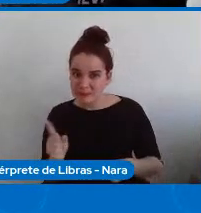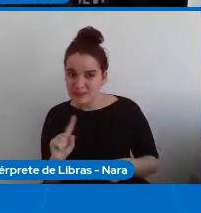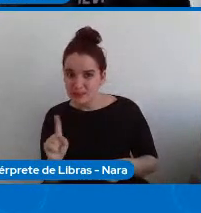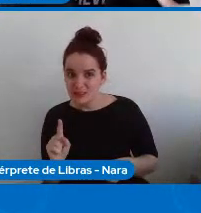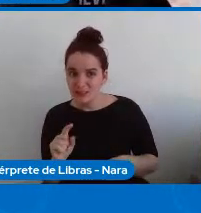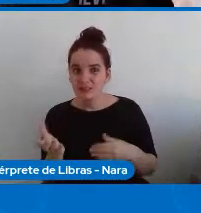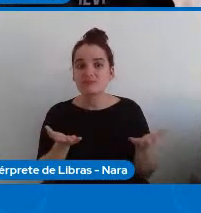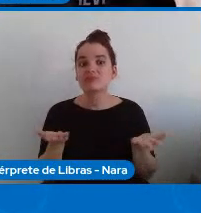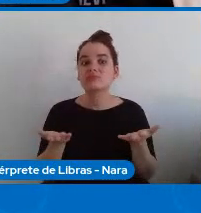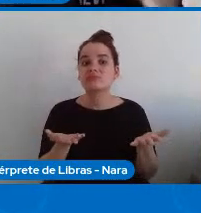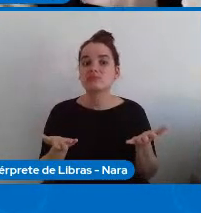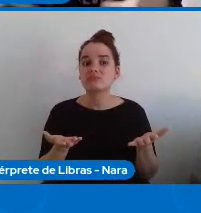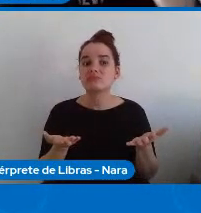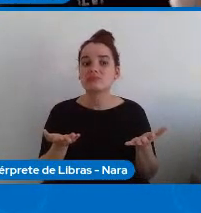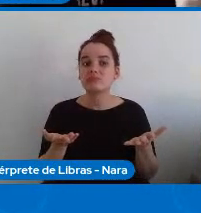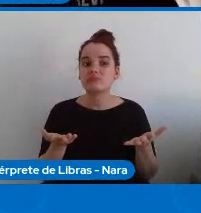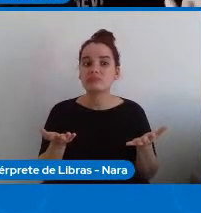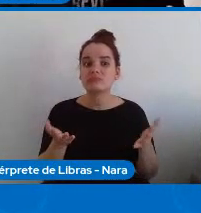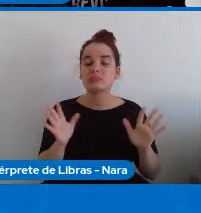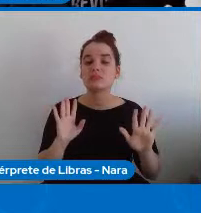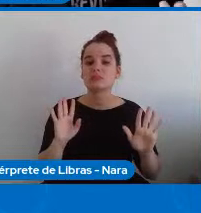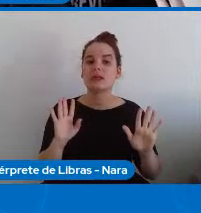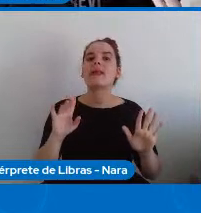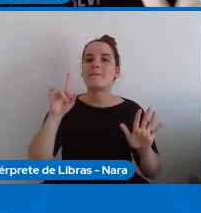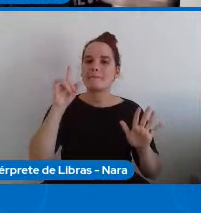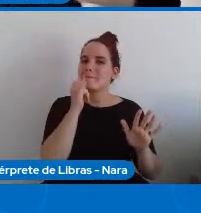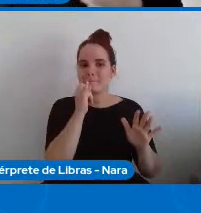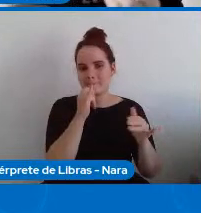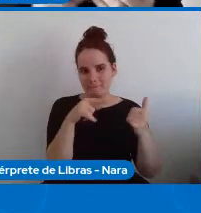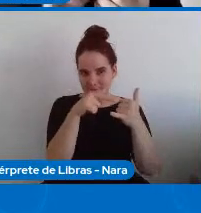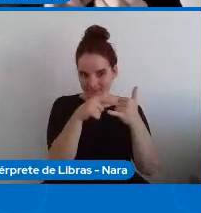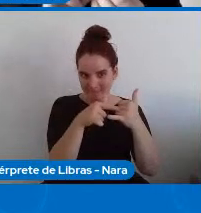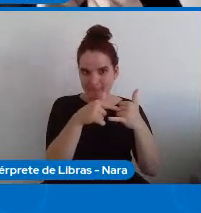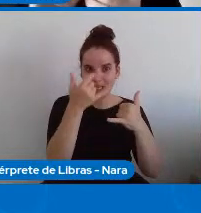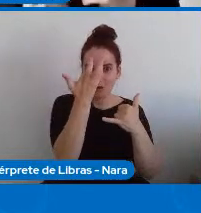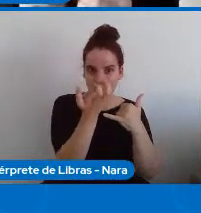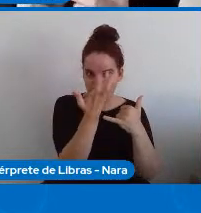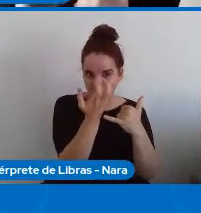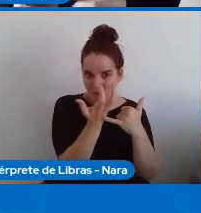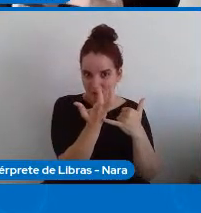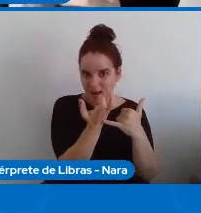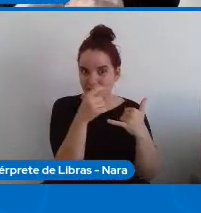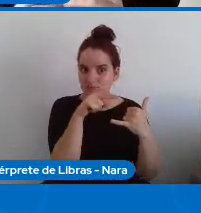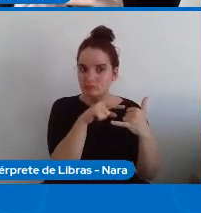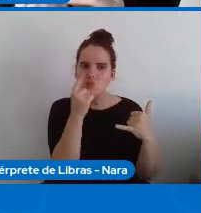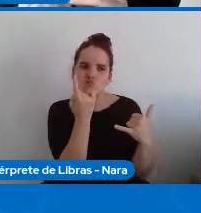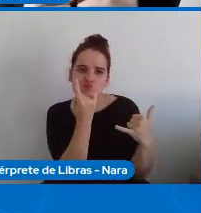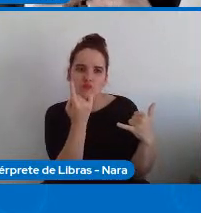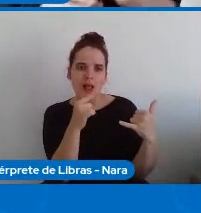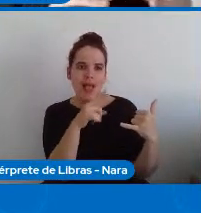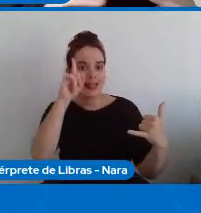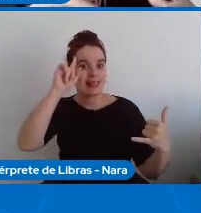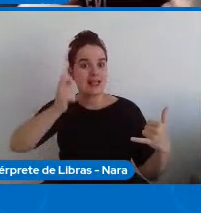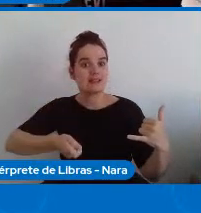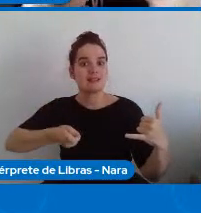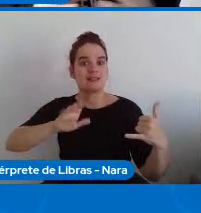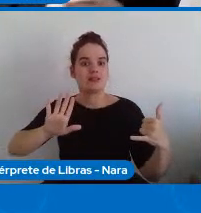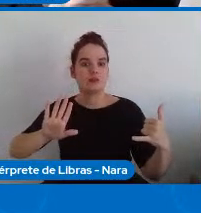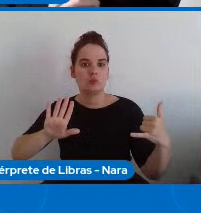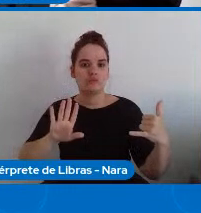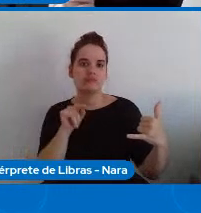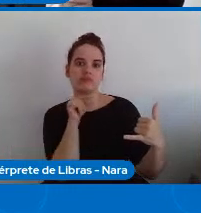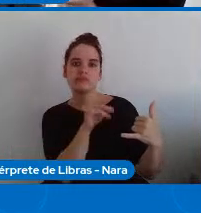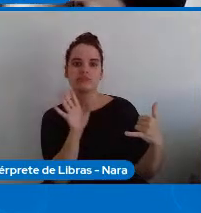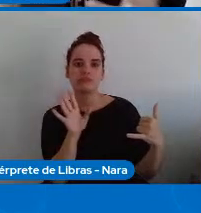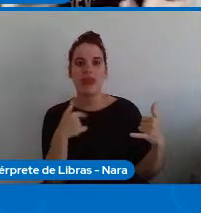então nessa questão a gente faz uma discussão sobre uma decisão muito pontual você está projetando um